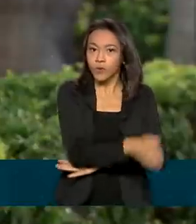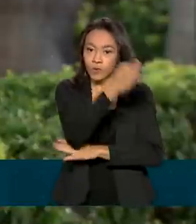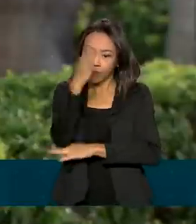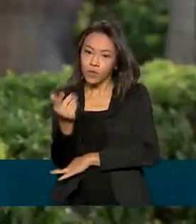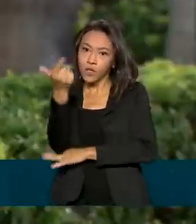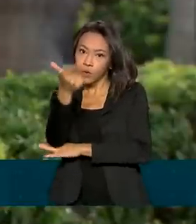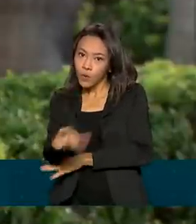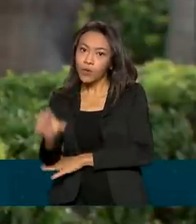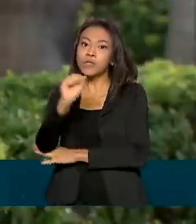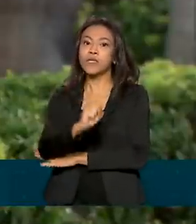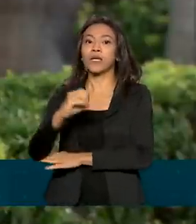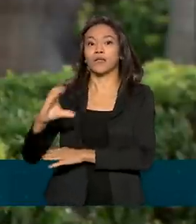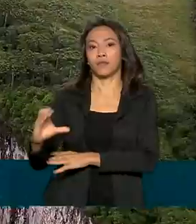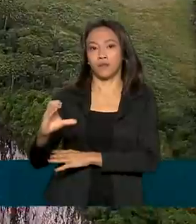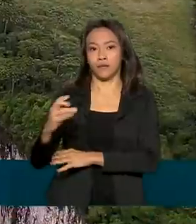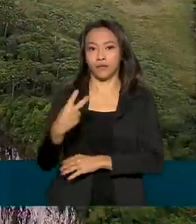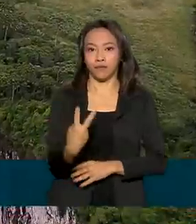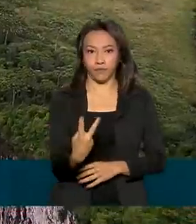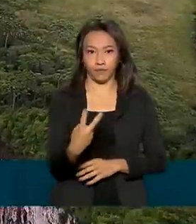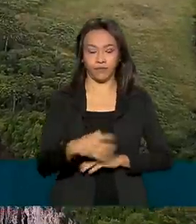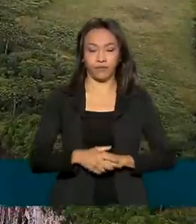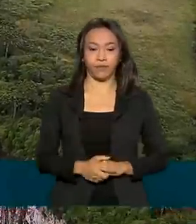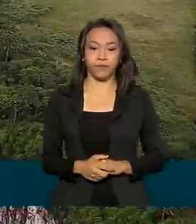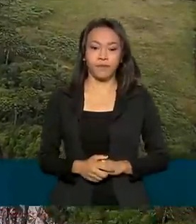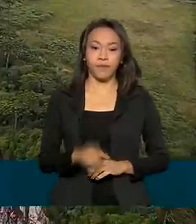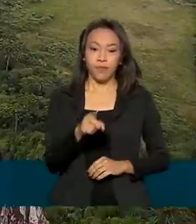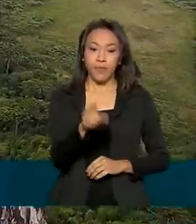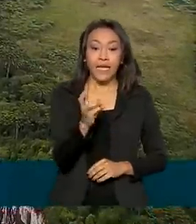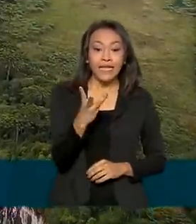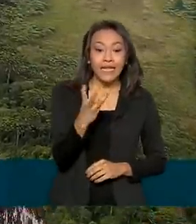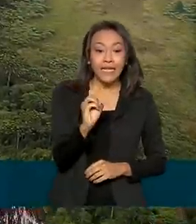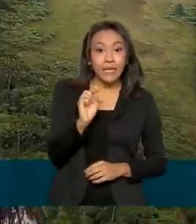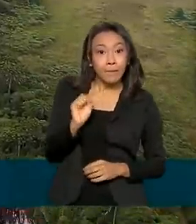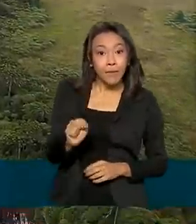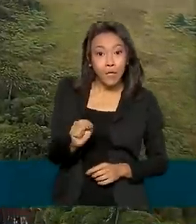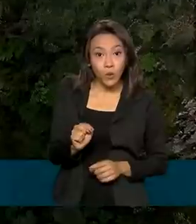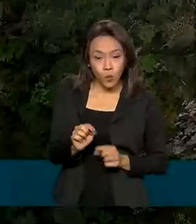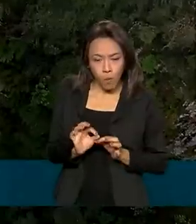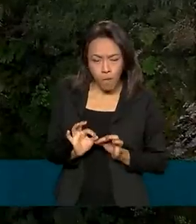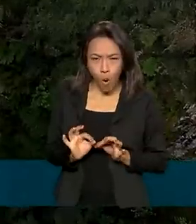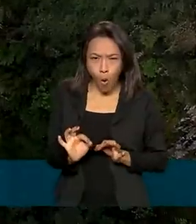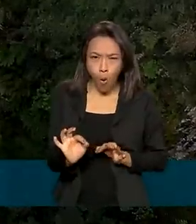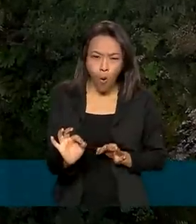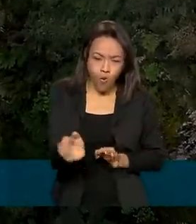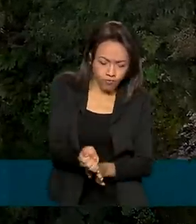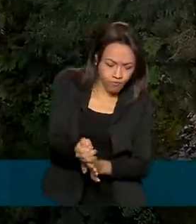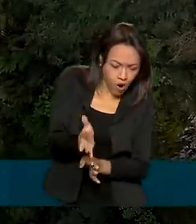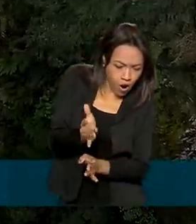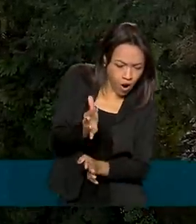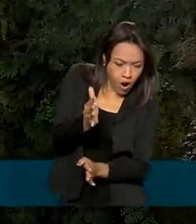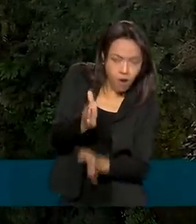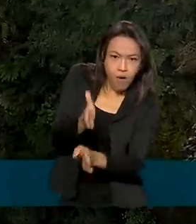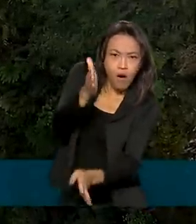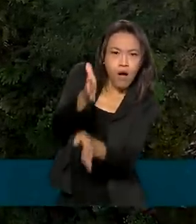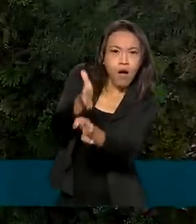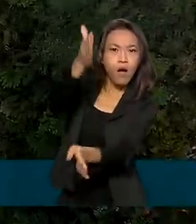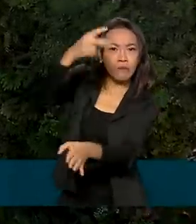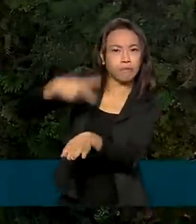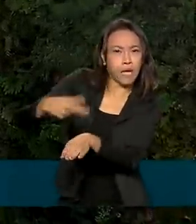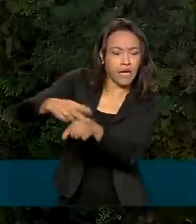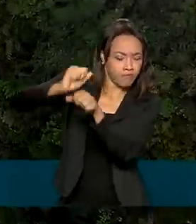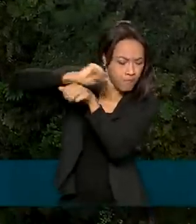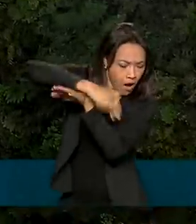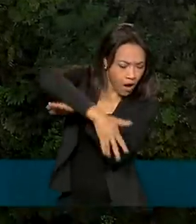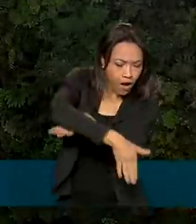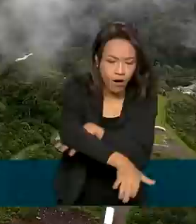Grande, em Santa Catarina. Com cerca de 30 mil hectares e um dos maiores cânions das Américas, os dois parques estão